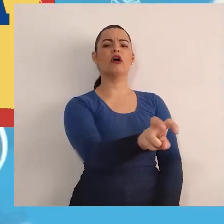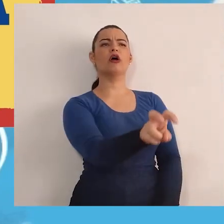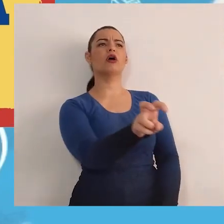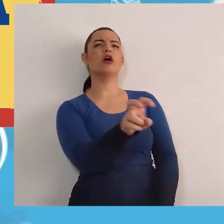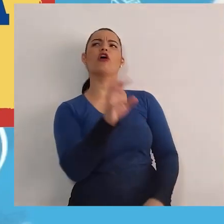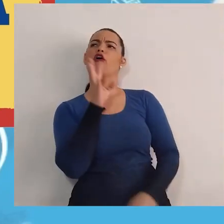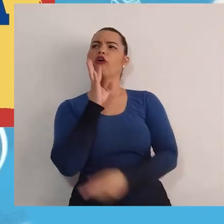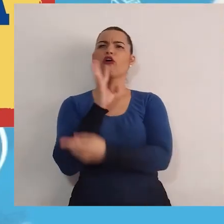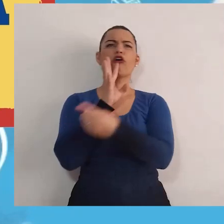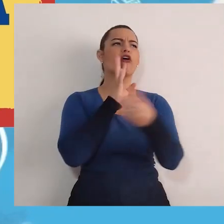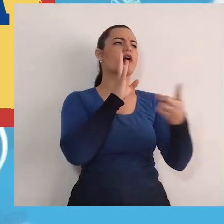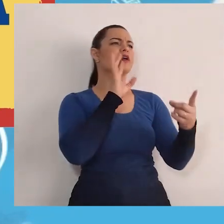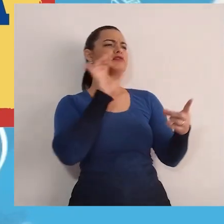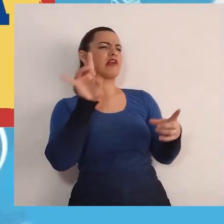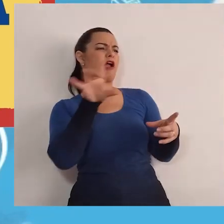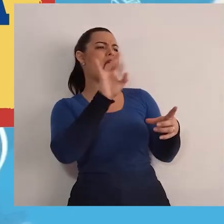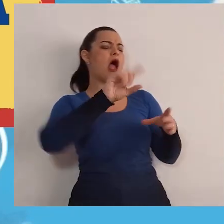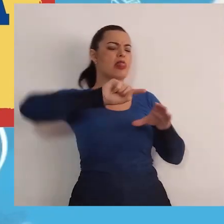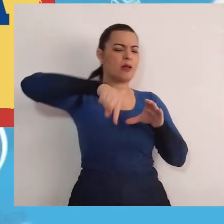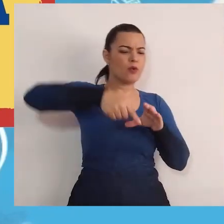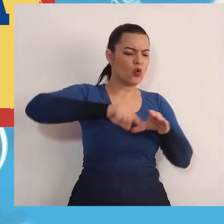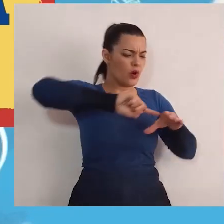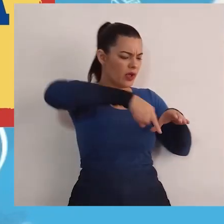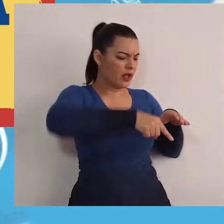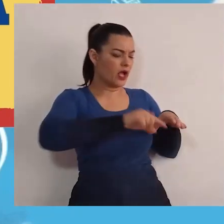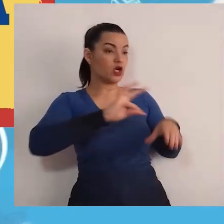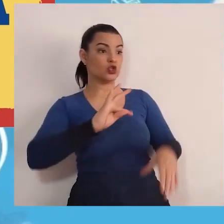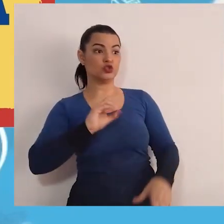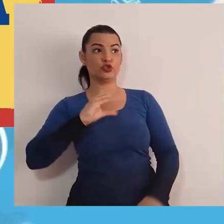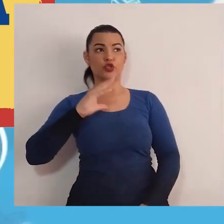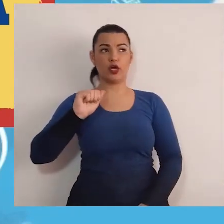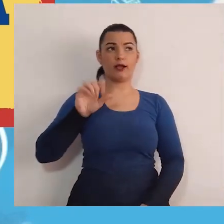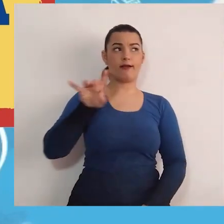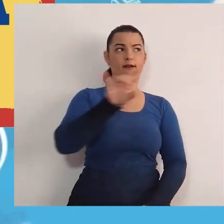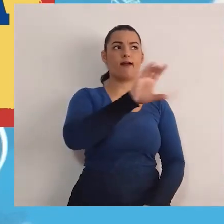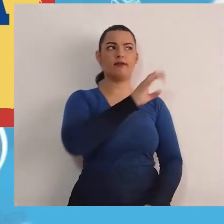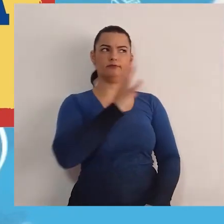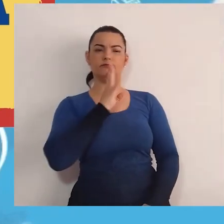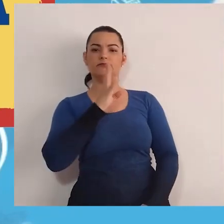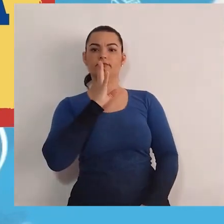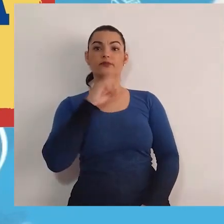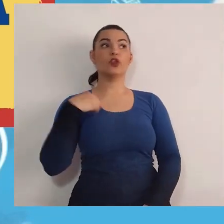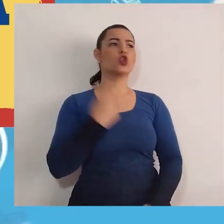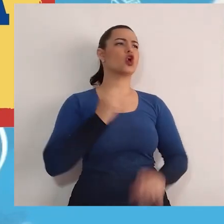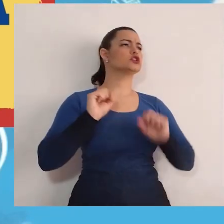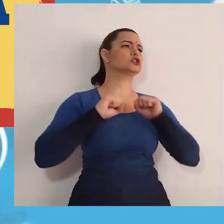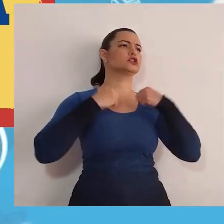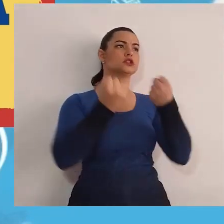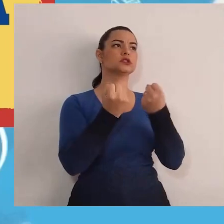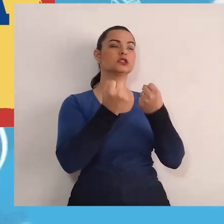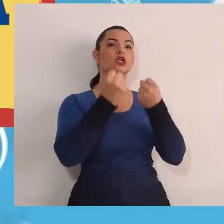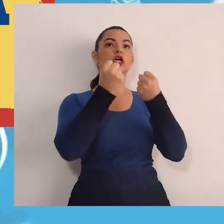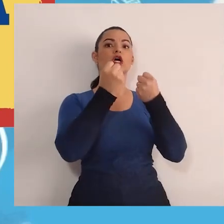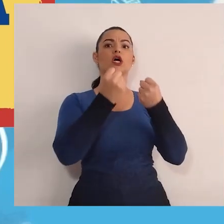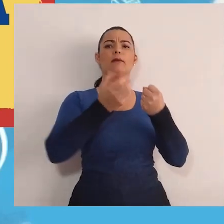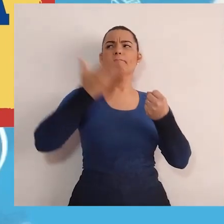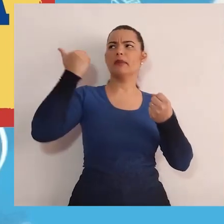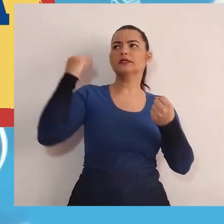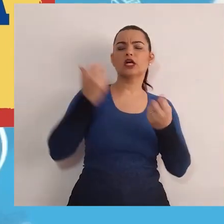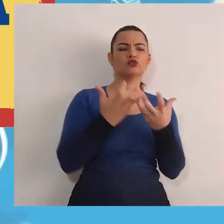Conheço cada buraco e cada toca daqui! Enfrentamos grande seca!